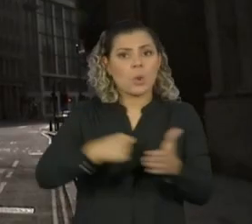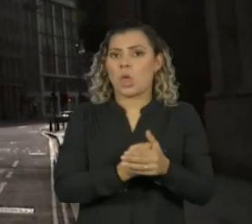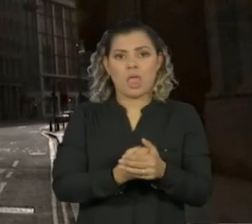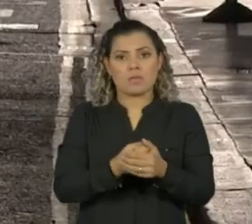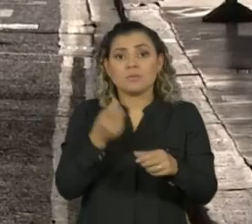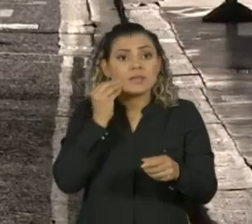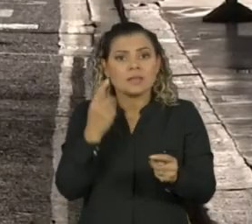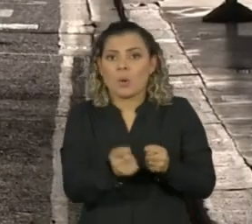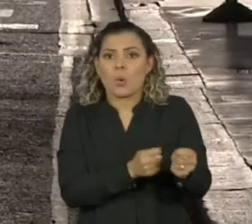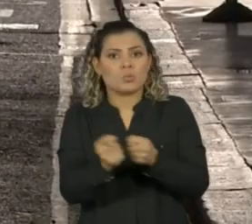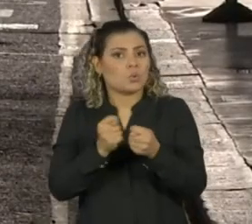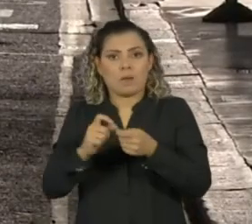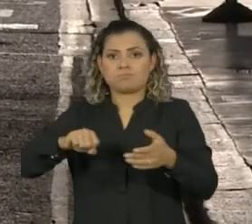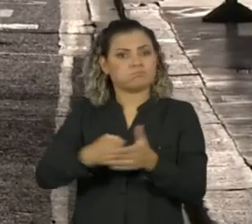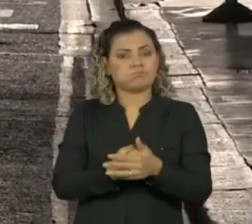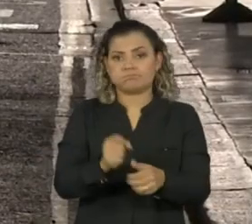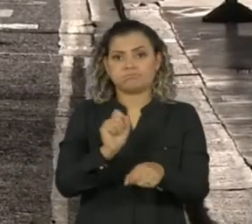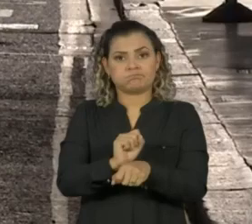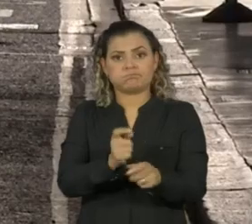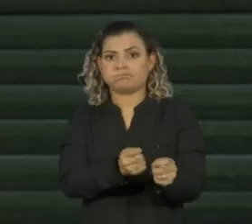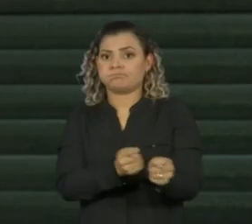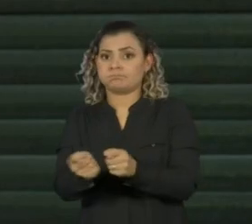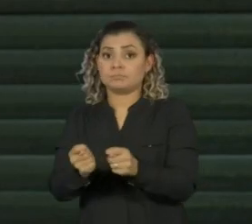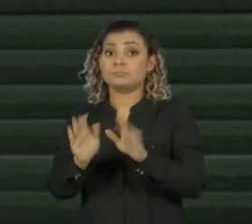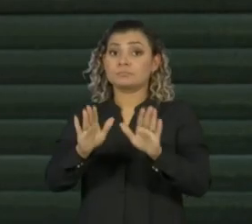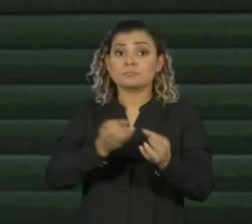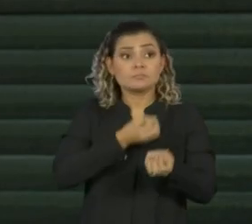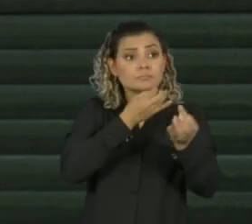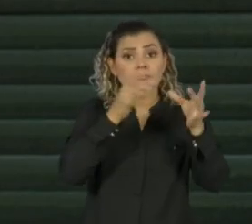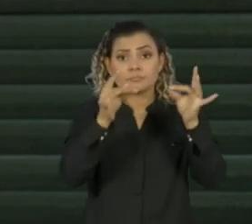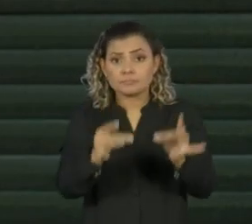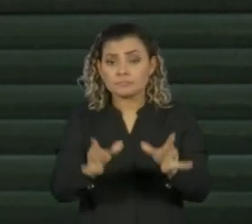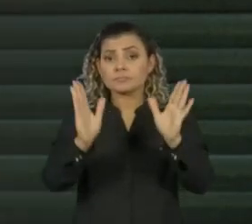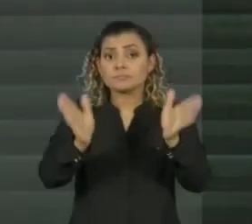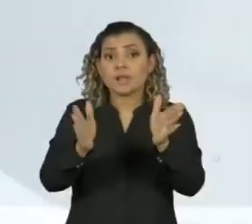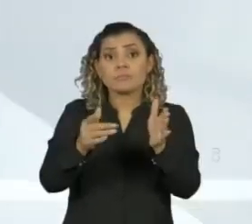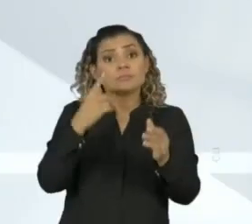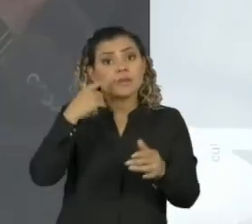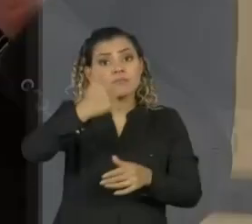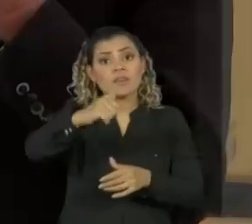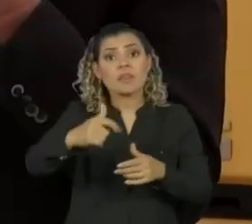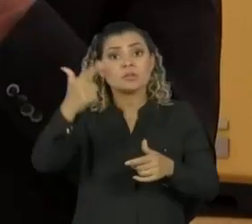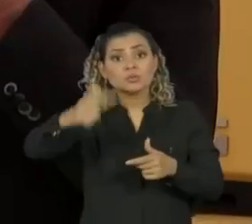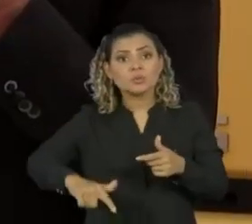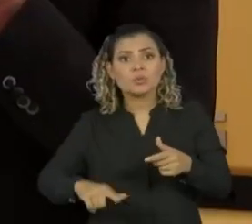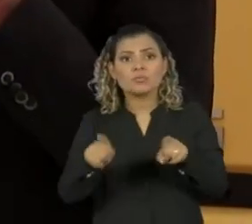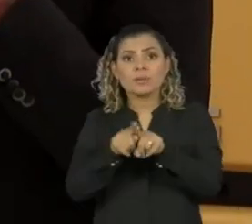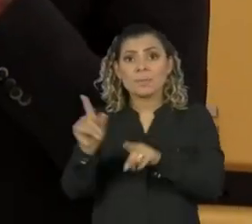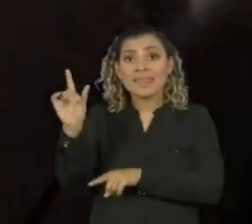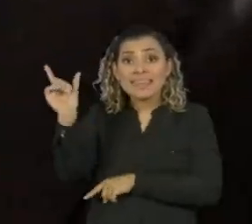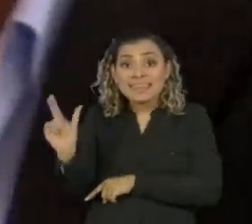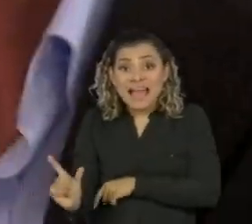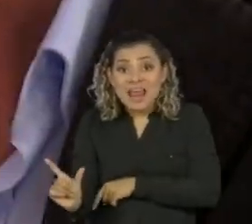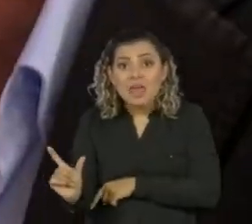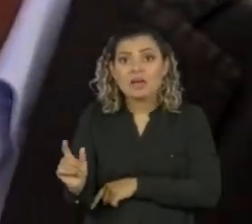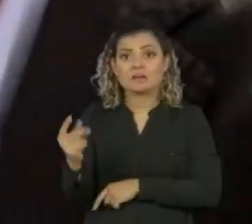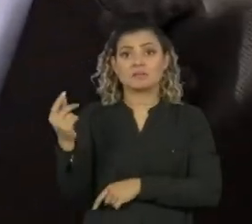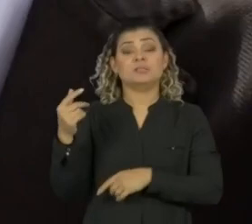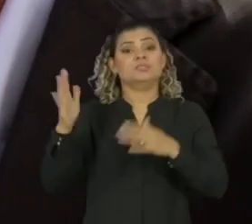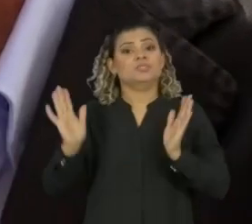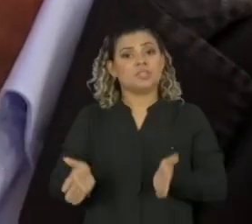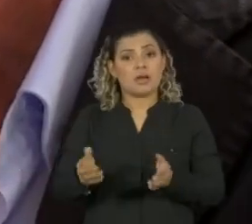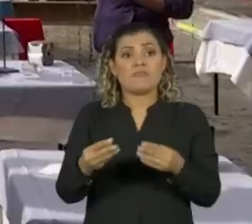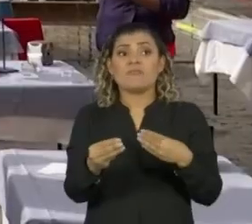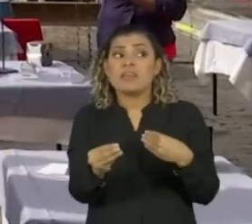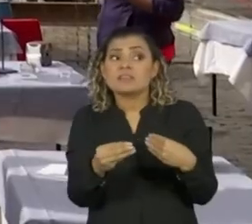conter a propagação do vírus. Com os novos dados, medidas de abertura serão revistas. Os italianos vivem o segundo dia de uma lenta